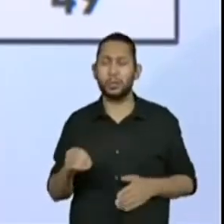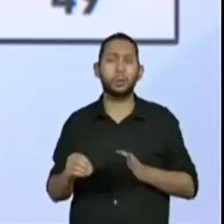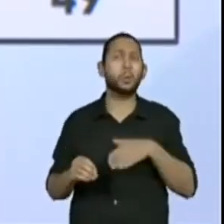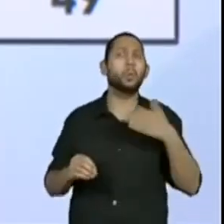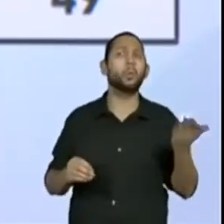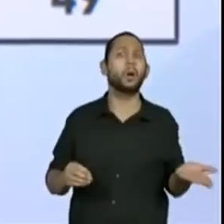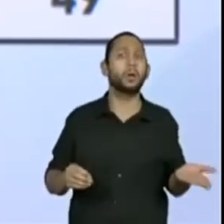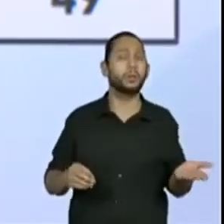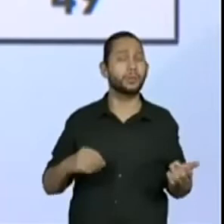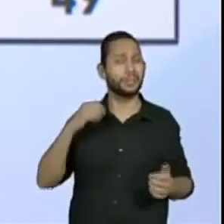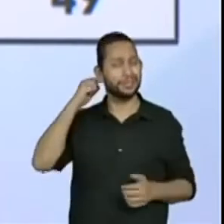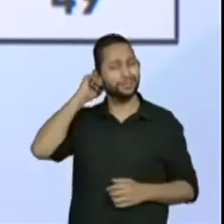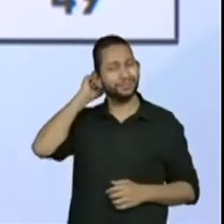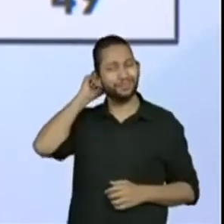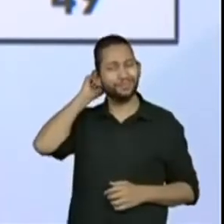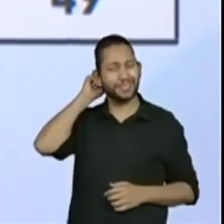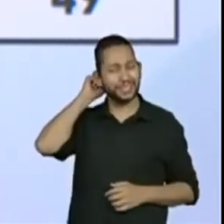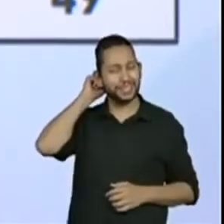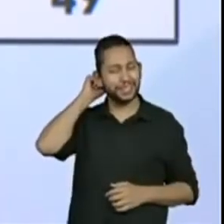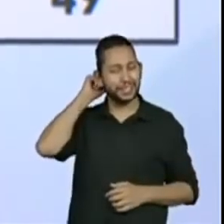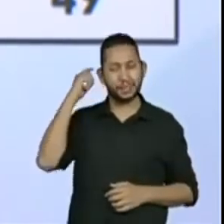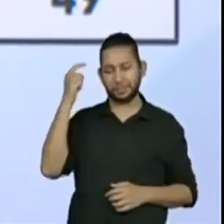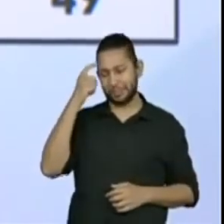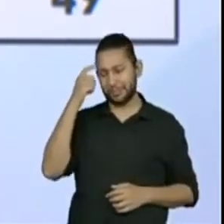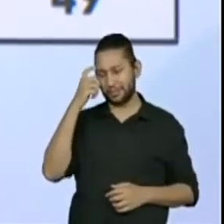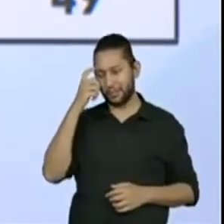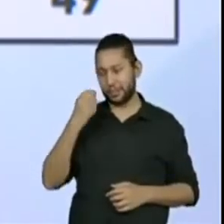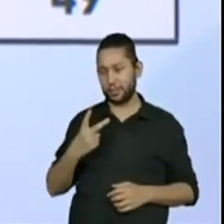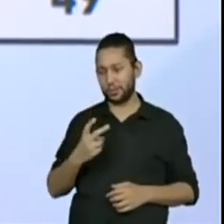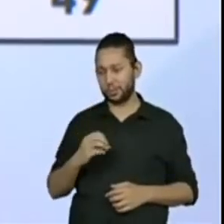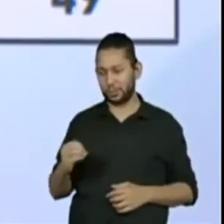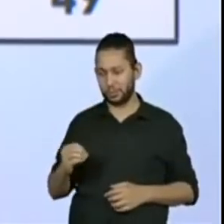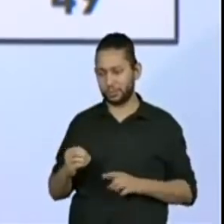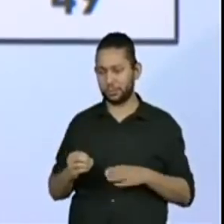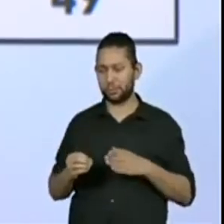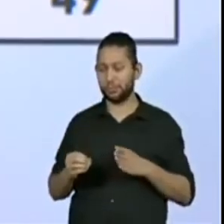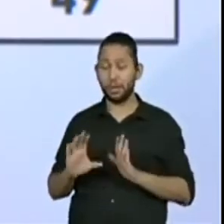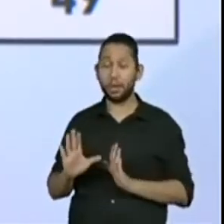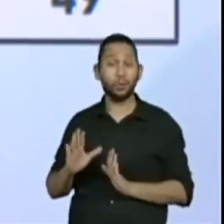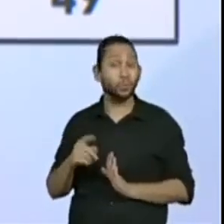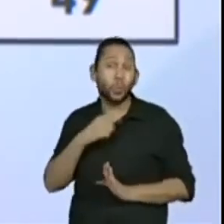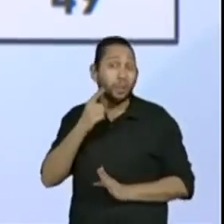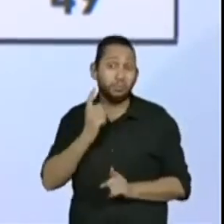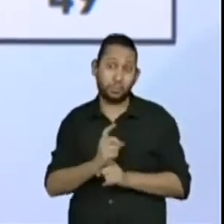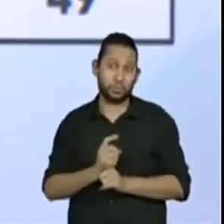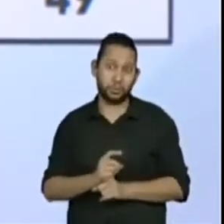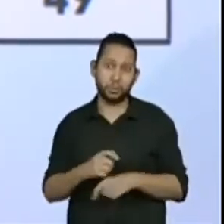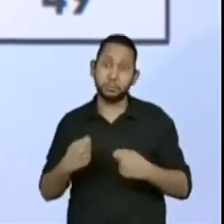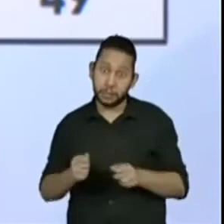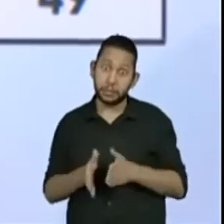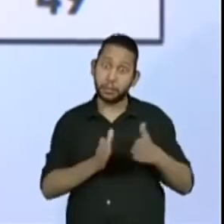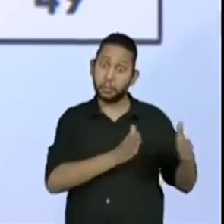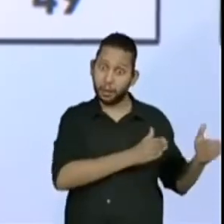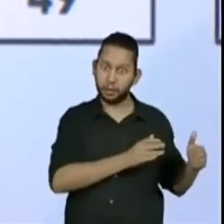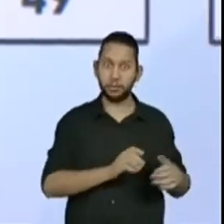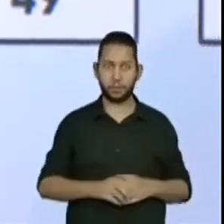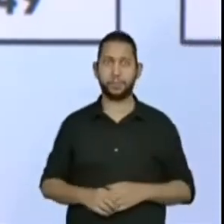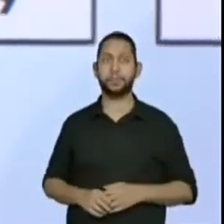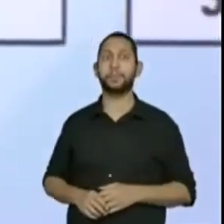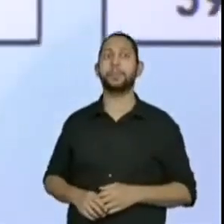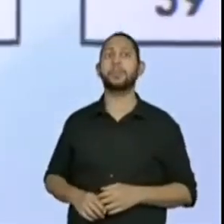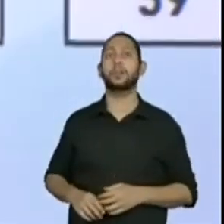porque logo do lado não tem nada. Então, a gente vai ter que continuar essa sequência para entender. Então, vamos lá. Passou aqui 180.